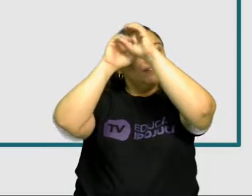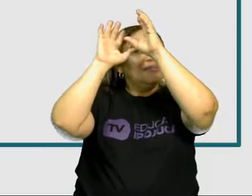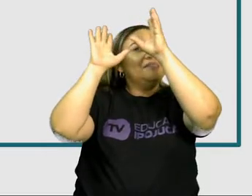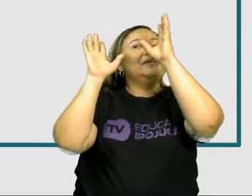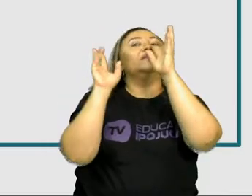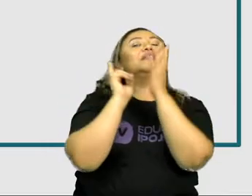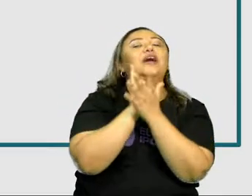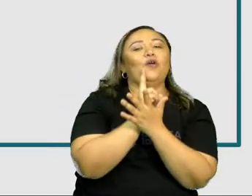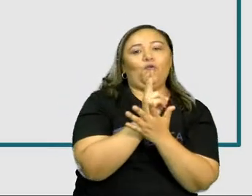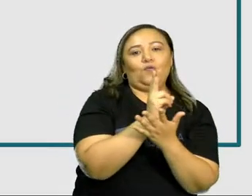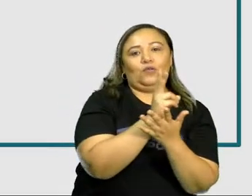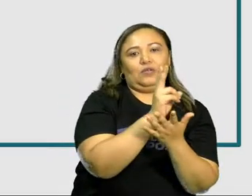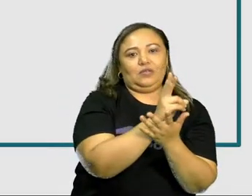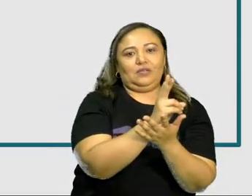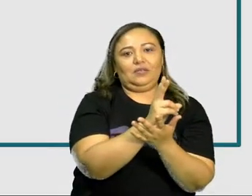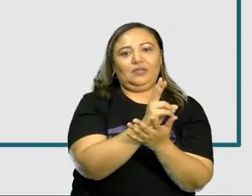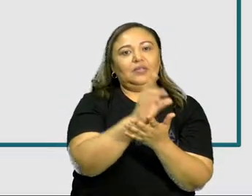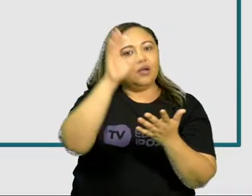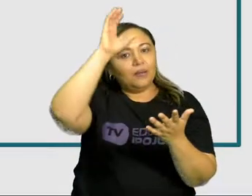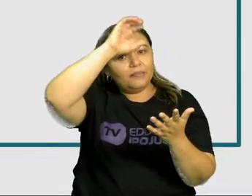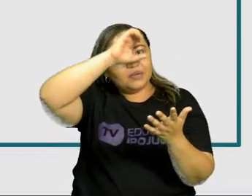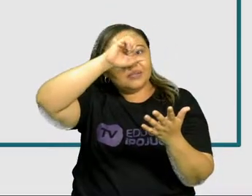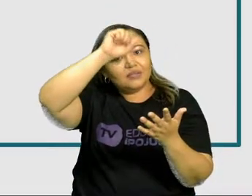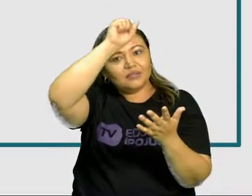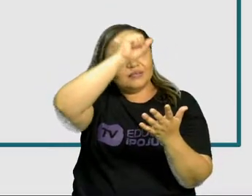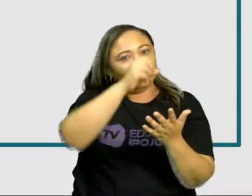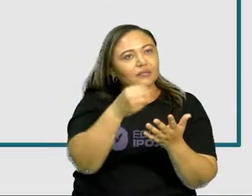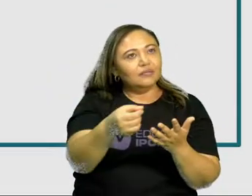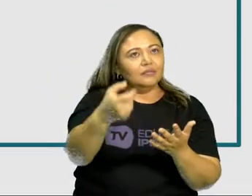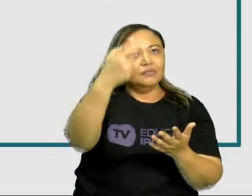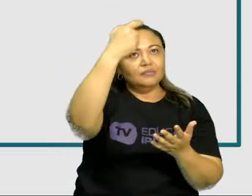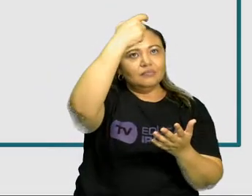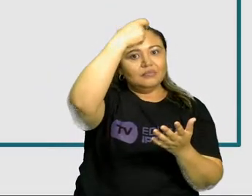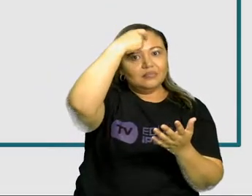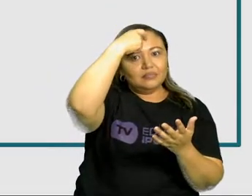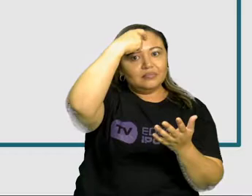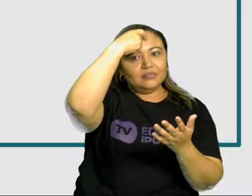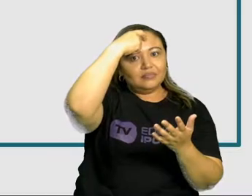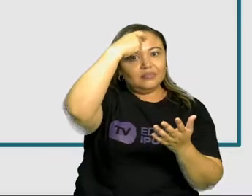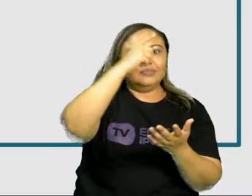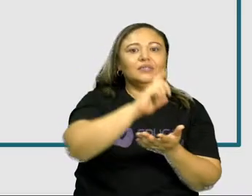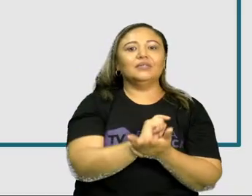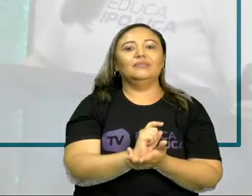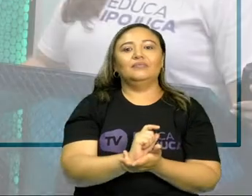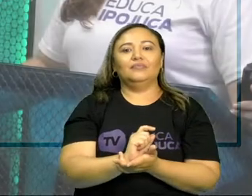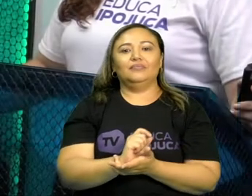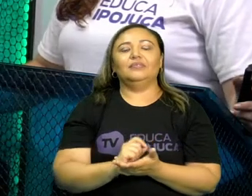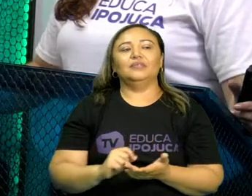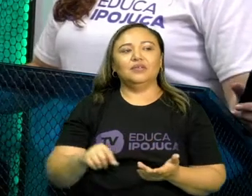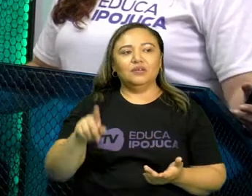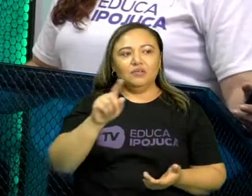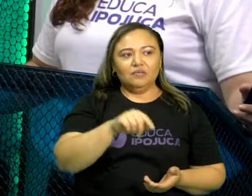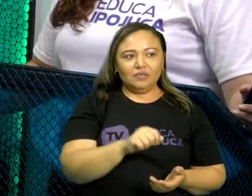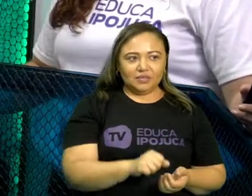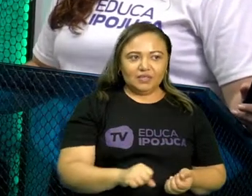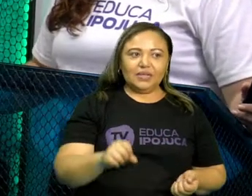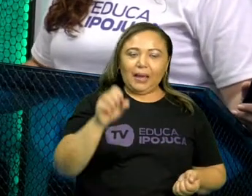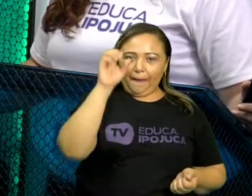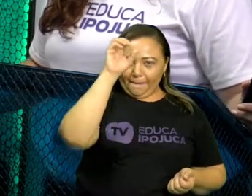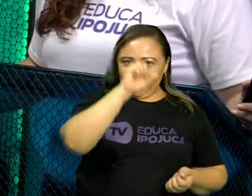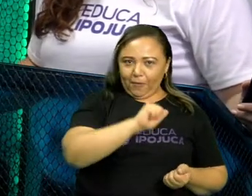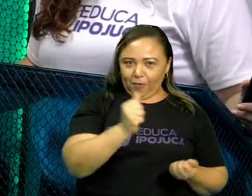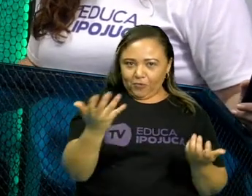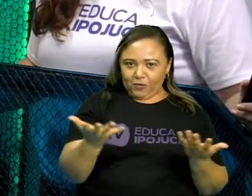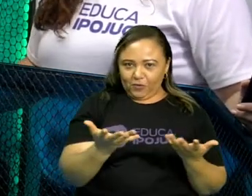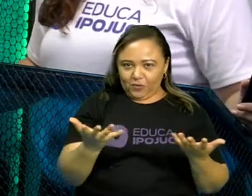jamais será tomado da gente. Então é uma janela aberta que jamais será fechada. Então o que vocês acham da gente abrir uma